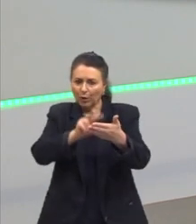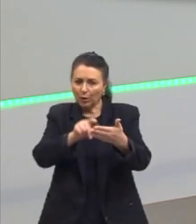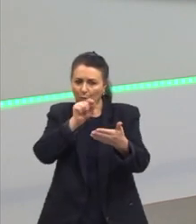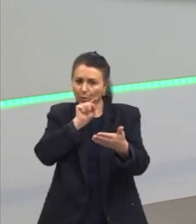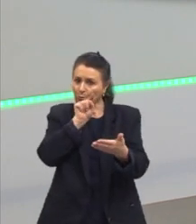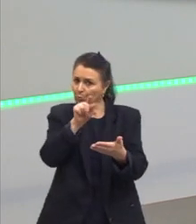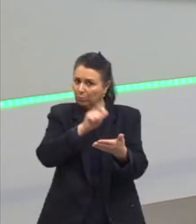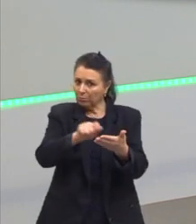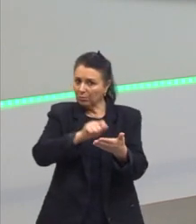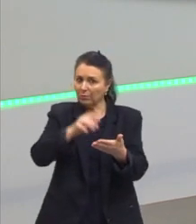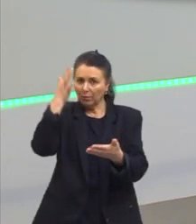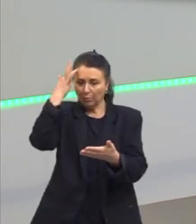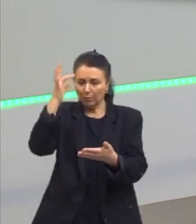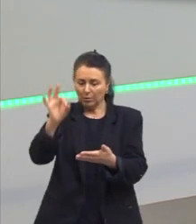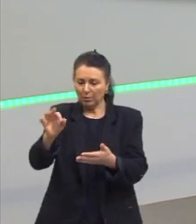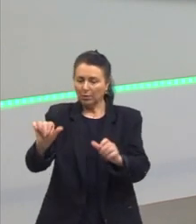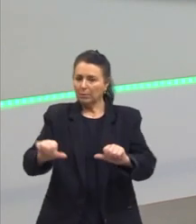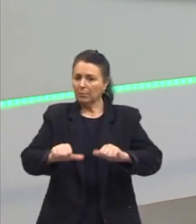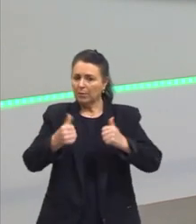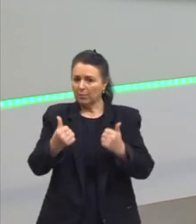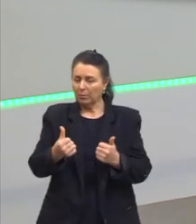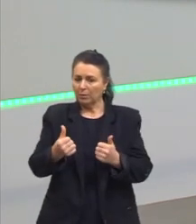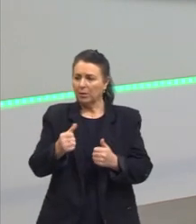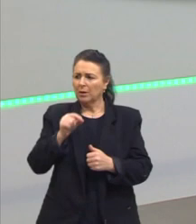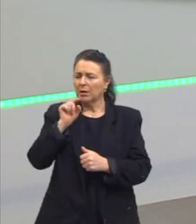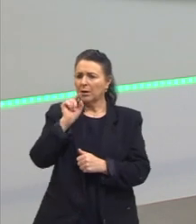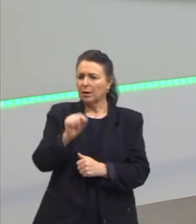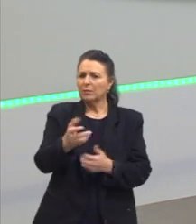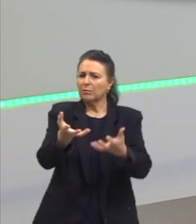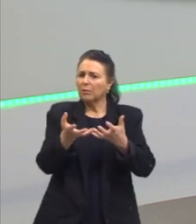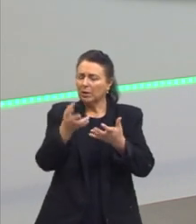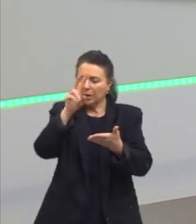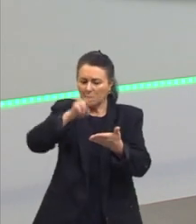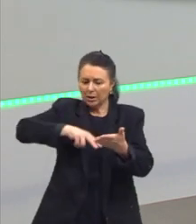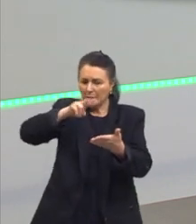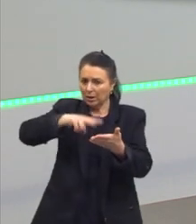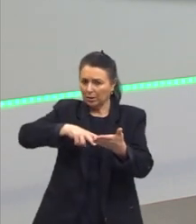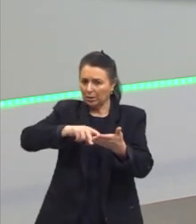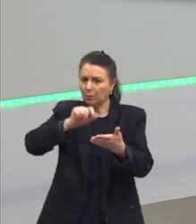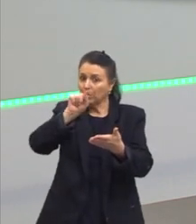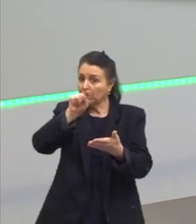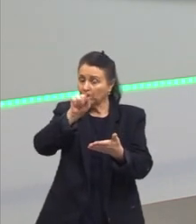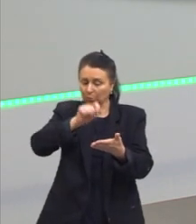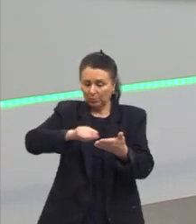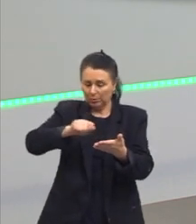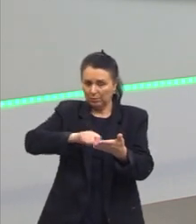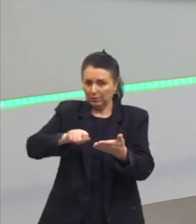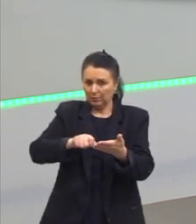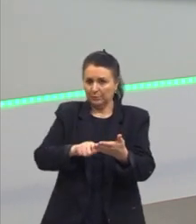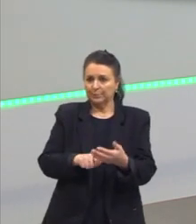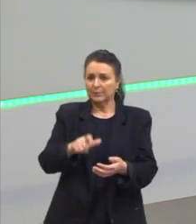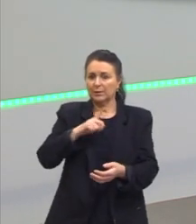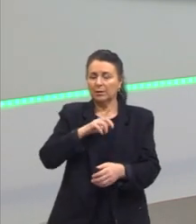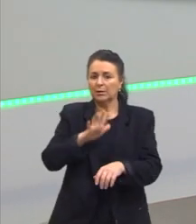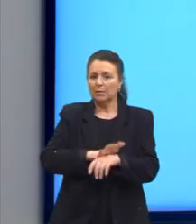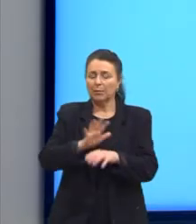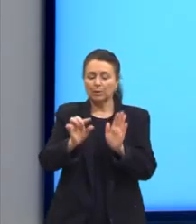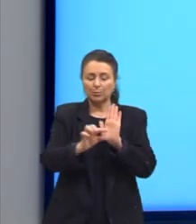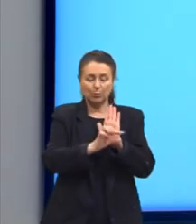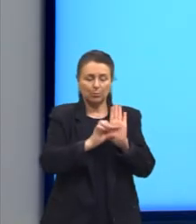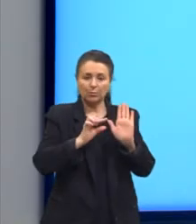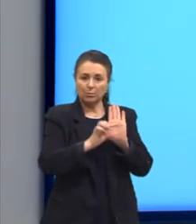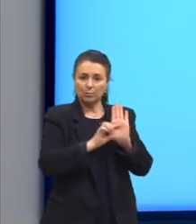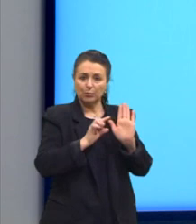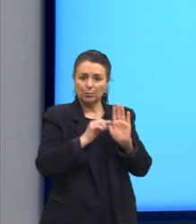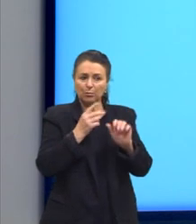vão compreender melhor e elas vão, com certeza, querer ler a tua obra. O mais que nós temos ali? Os autores em busca